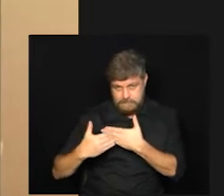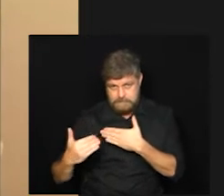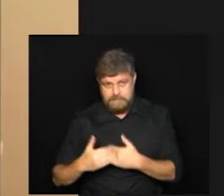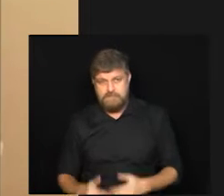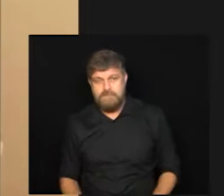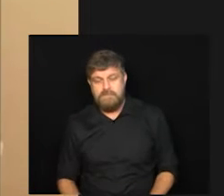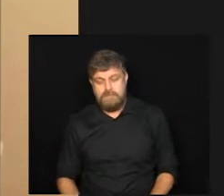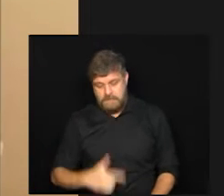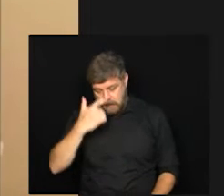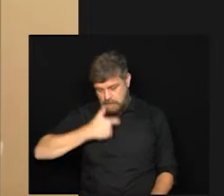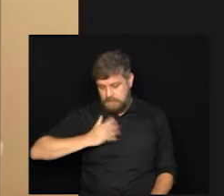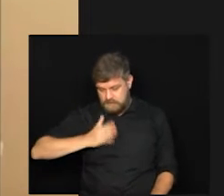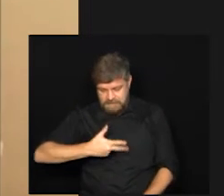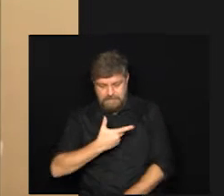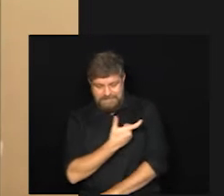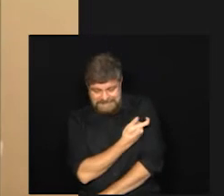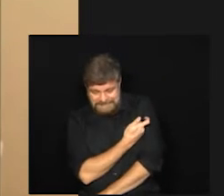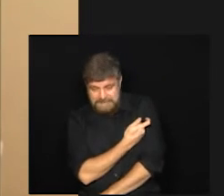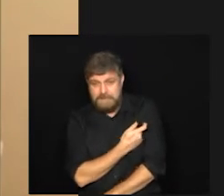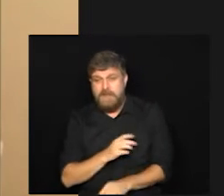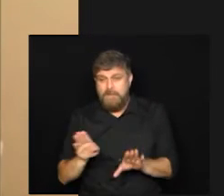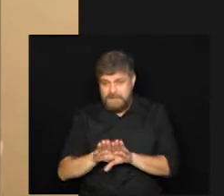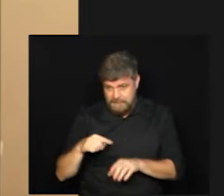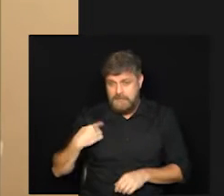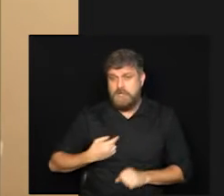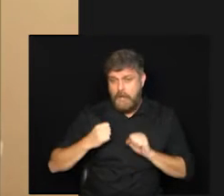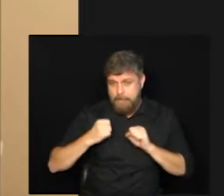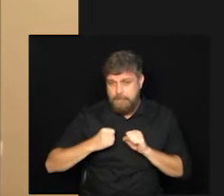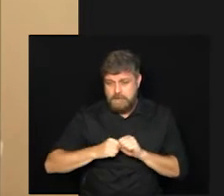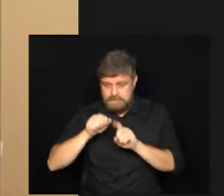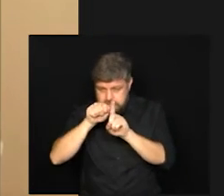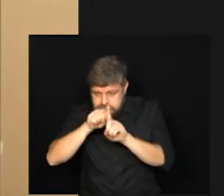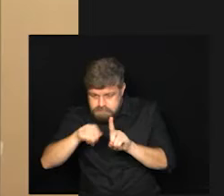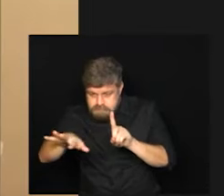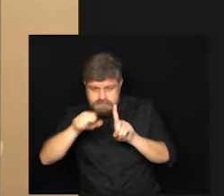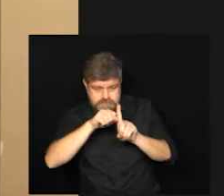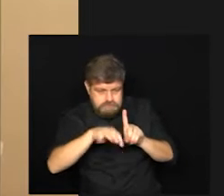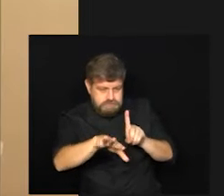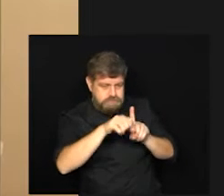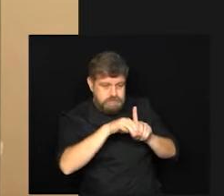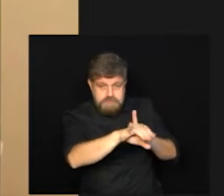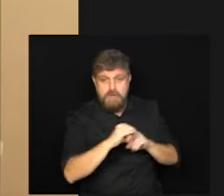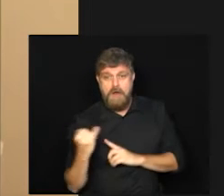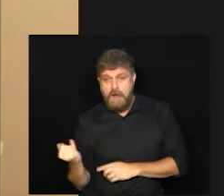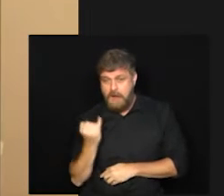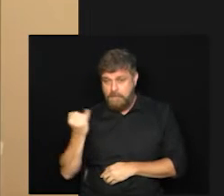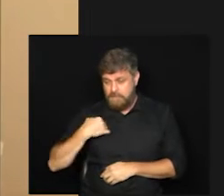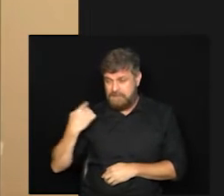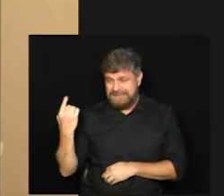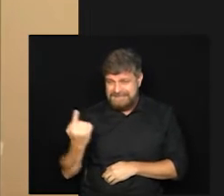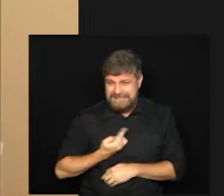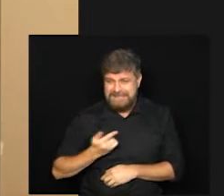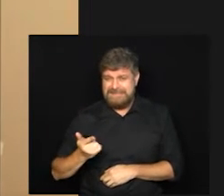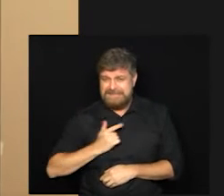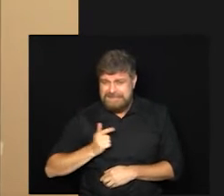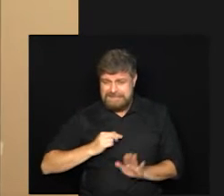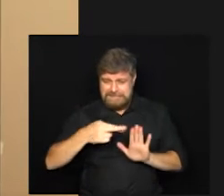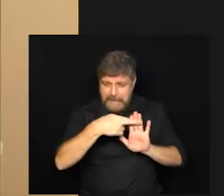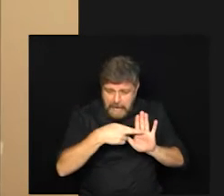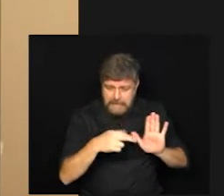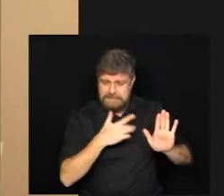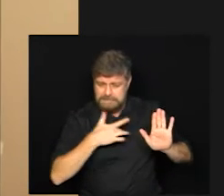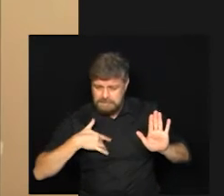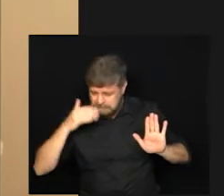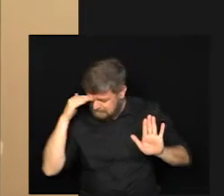vacinados mas sim a gente ainda pode transmitir então é muito importante a gente manter todos os cuidados